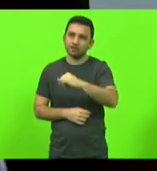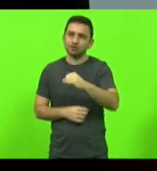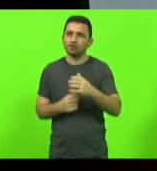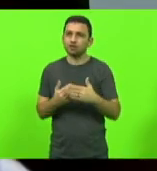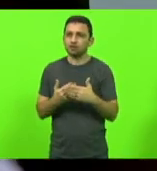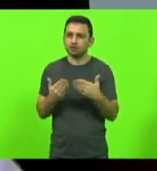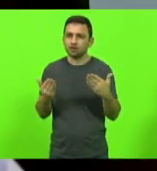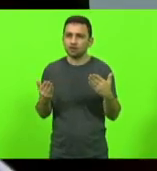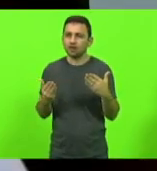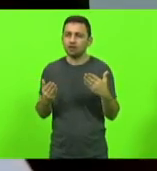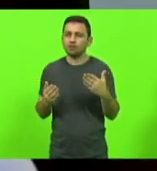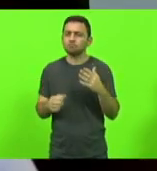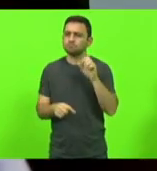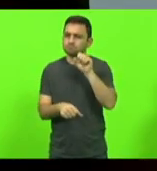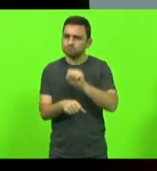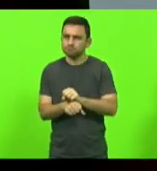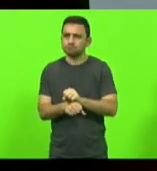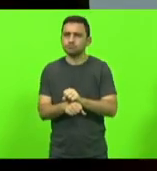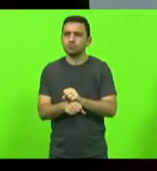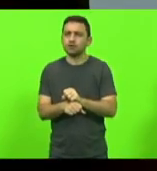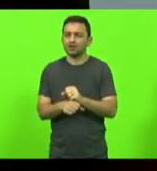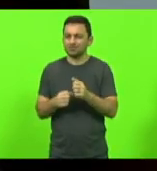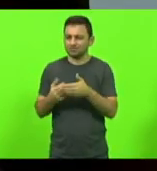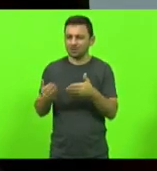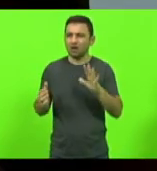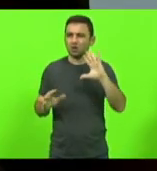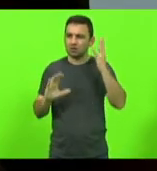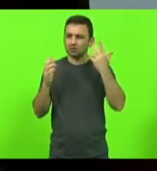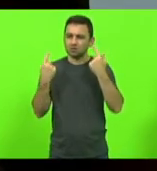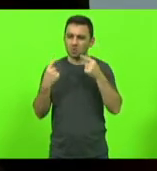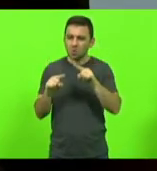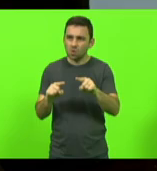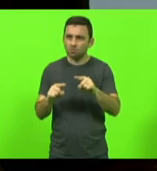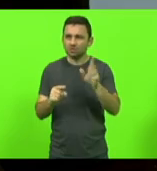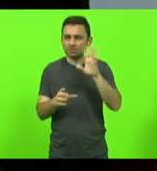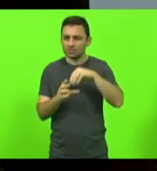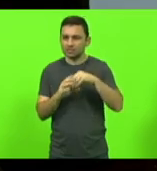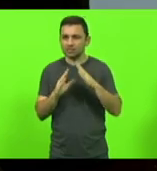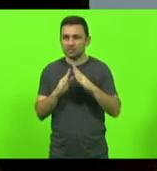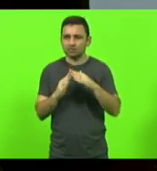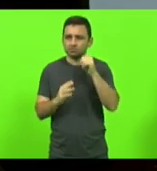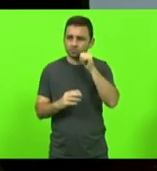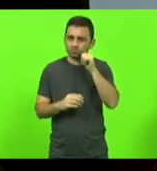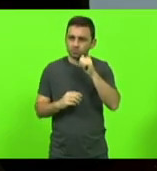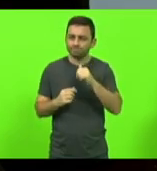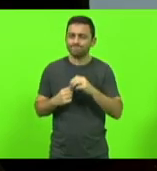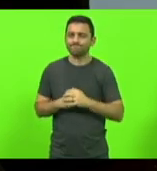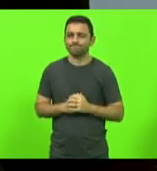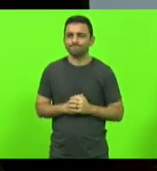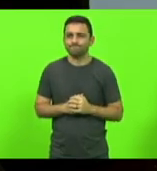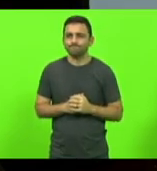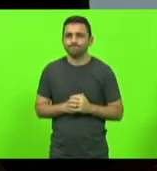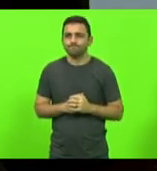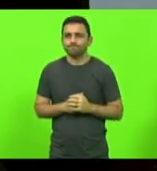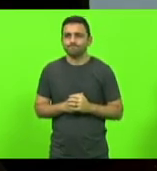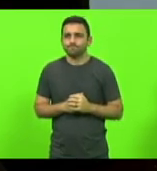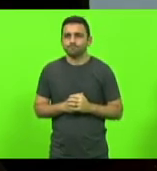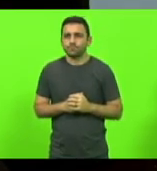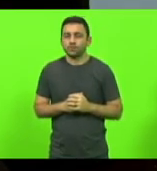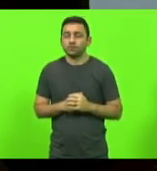inibir os casos de violência doméstica no Brasil. Portanto,